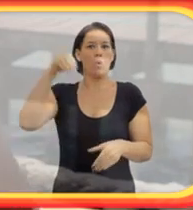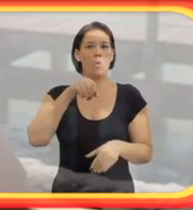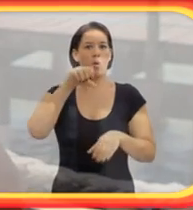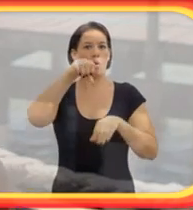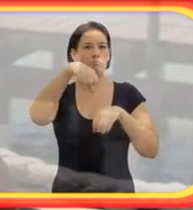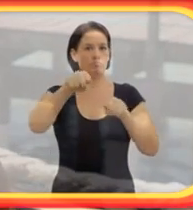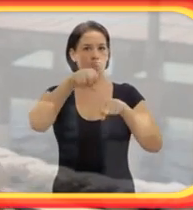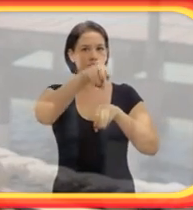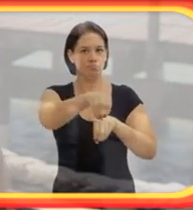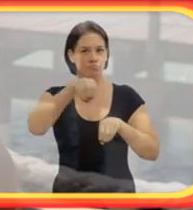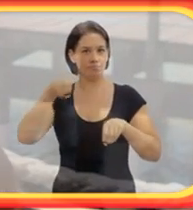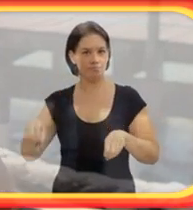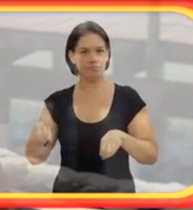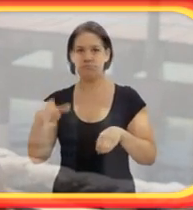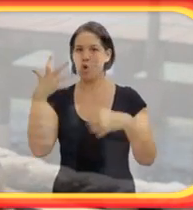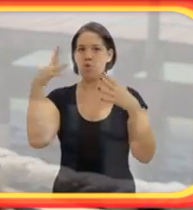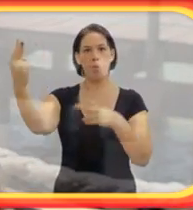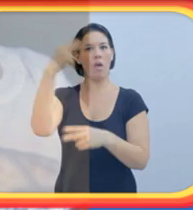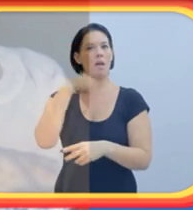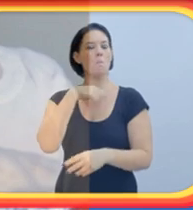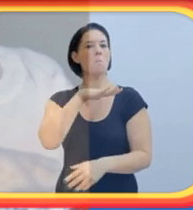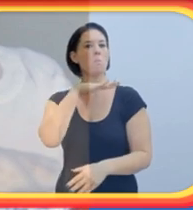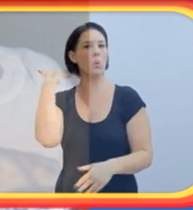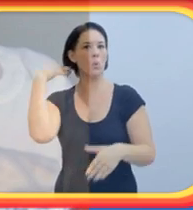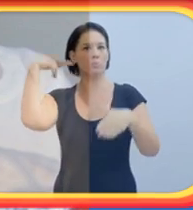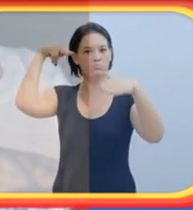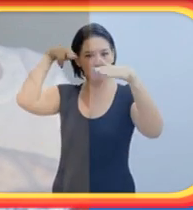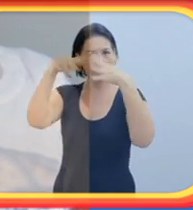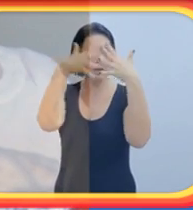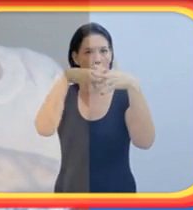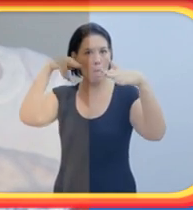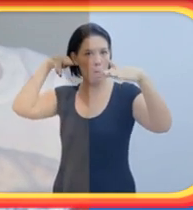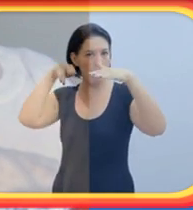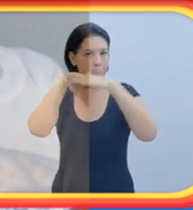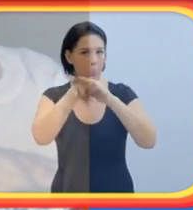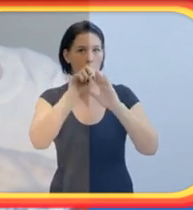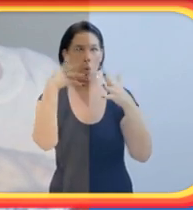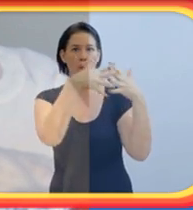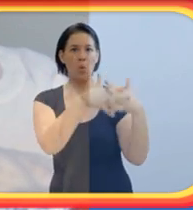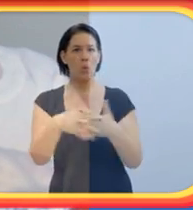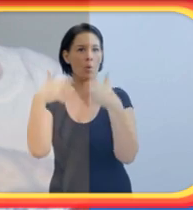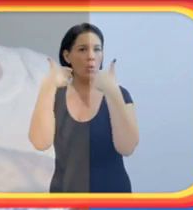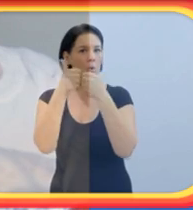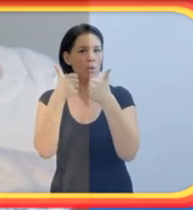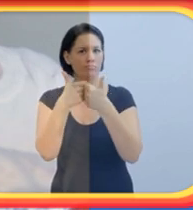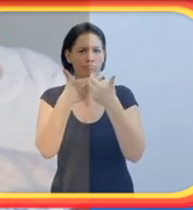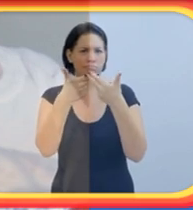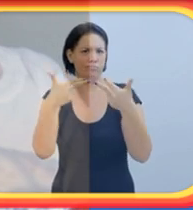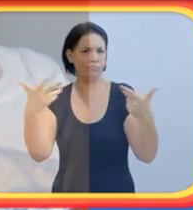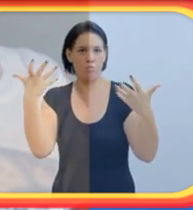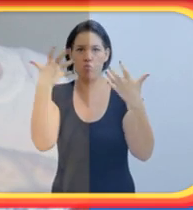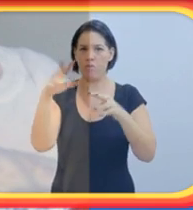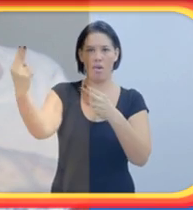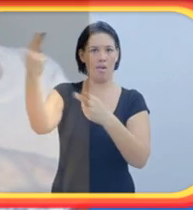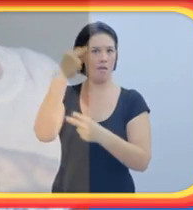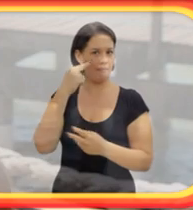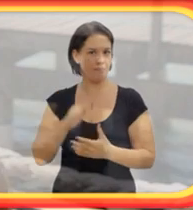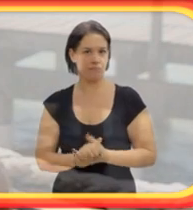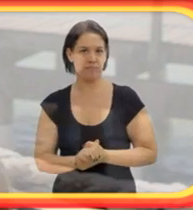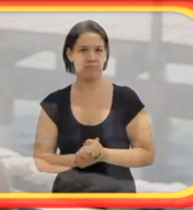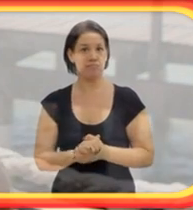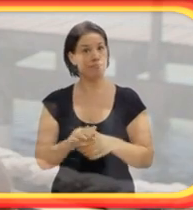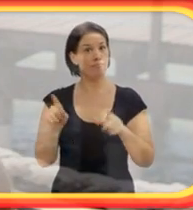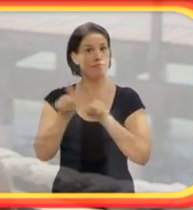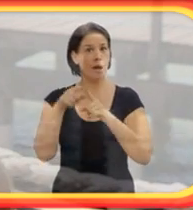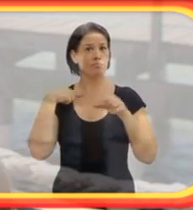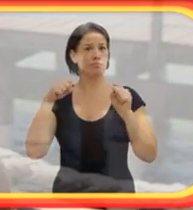um ônibus. Perdão, 15 dias depois, ou 20 dias depois, ela estava sentada no bagageiro da minha moto, andando comigo